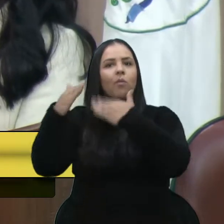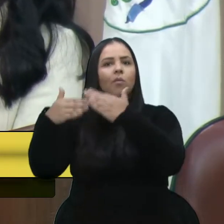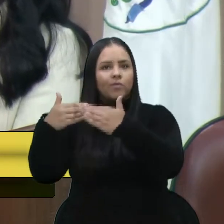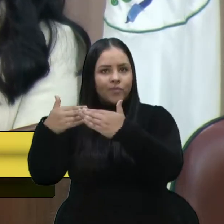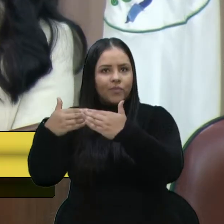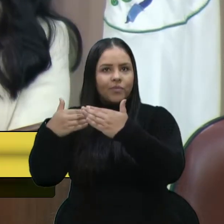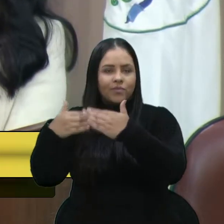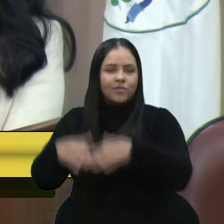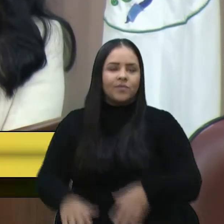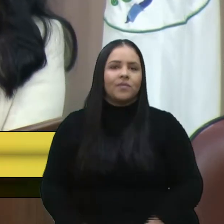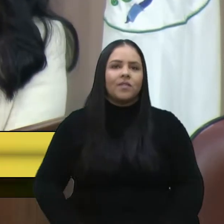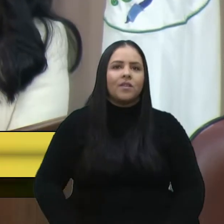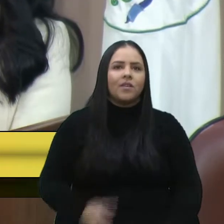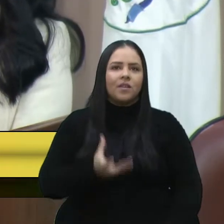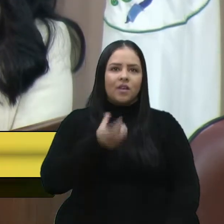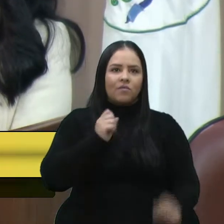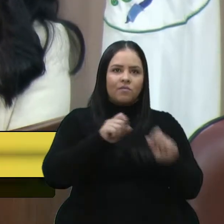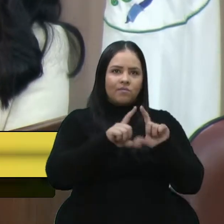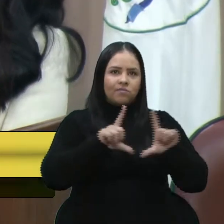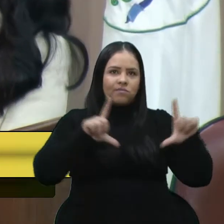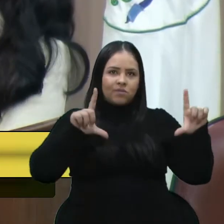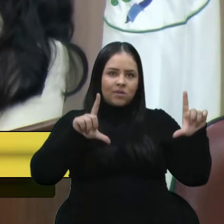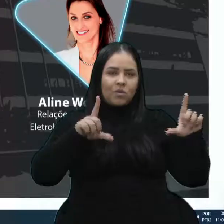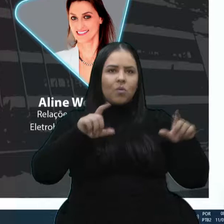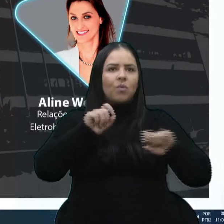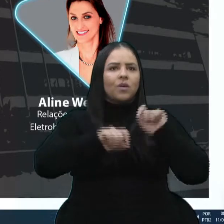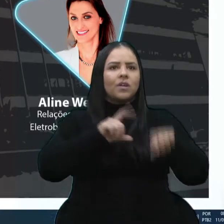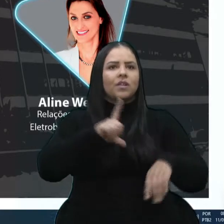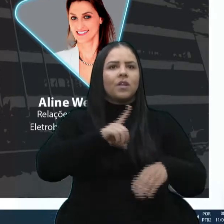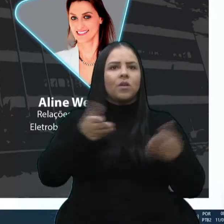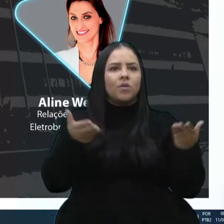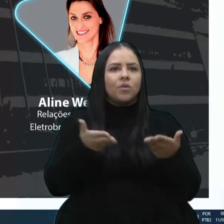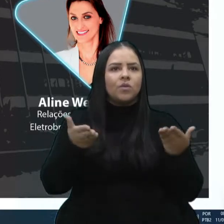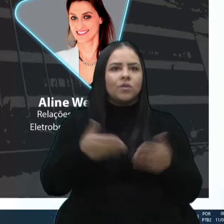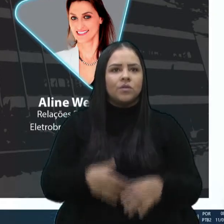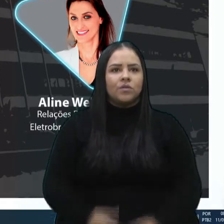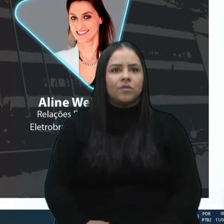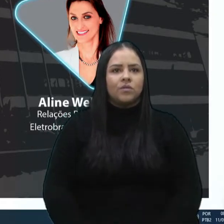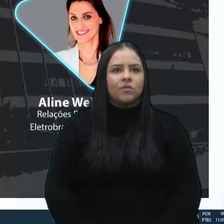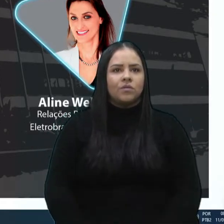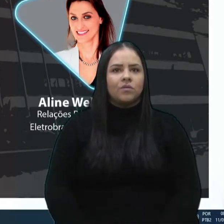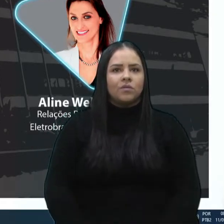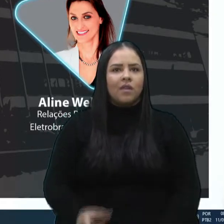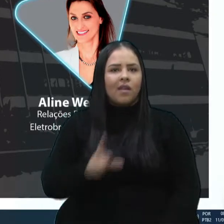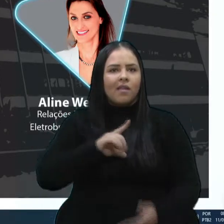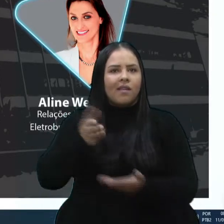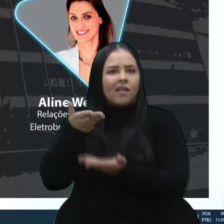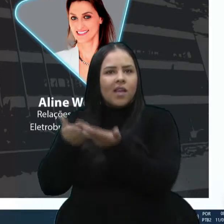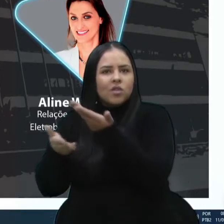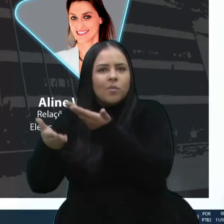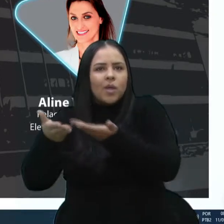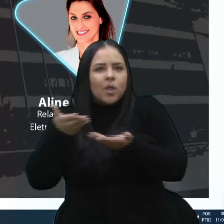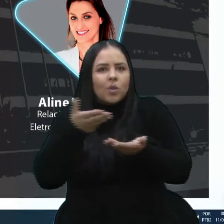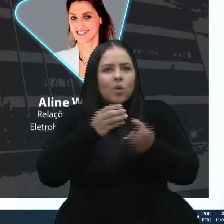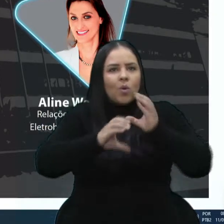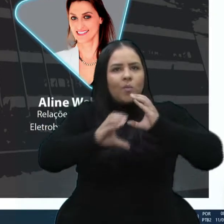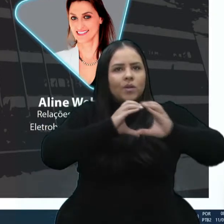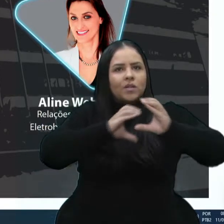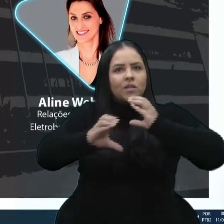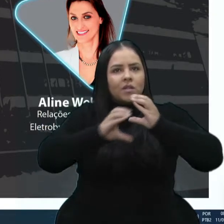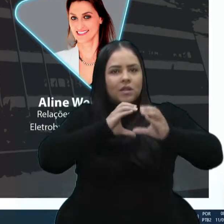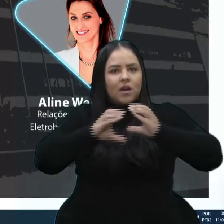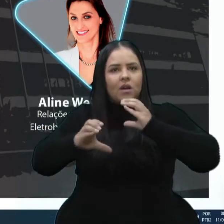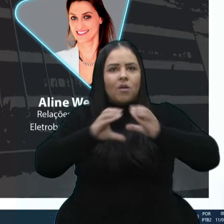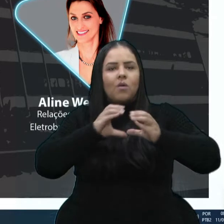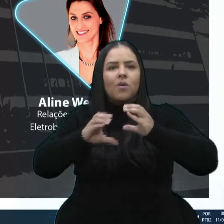agora uma outra tela para que vocês vejam qual é a programação de hoje. Está aí, o tema de hoje é engajamento e comunicação em meio a crises.